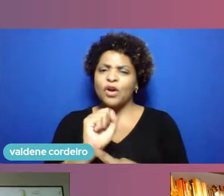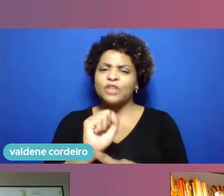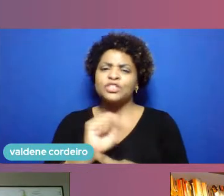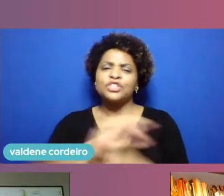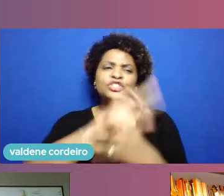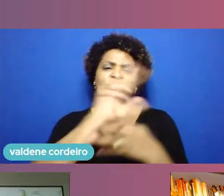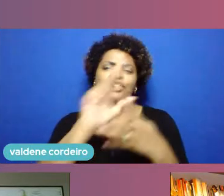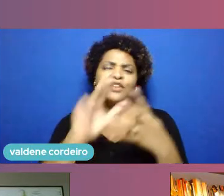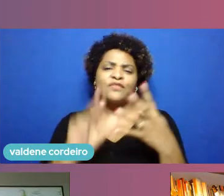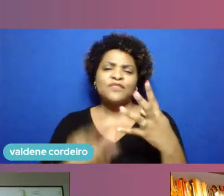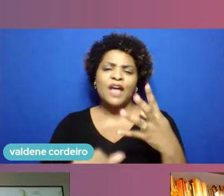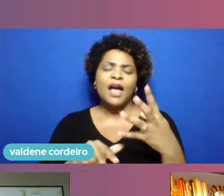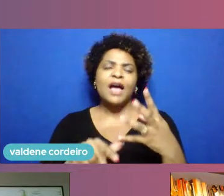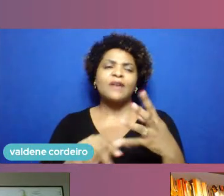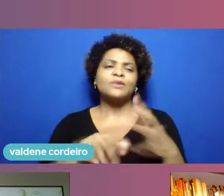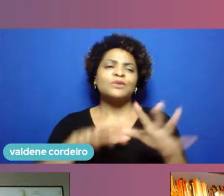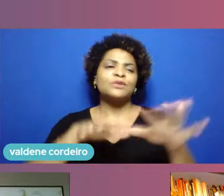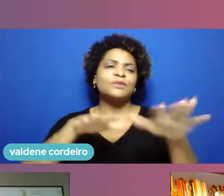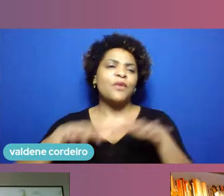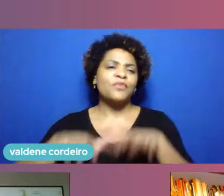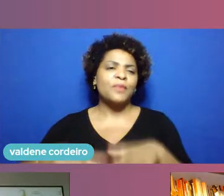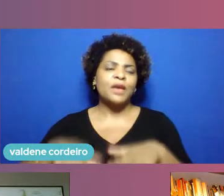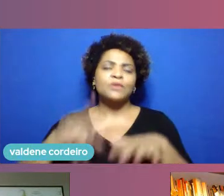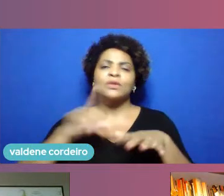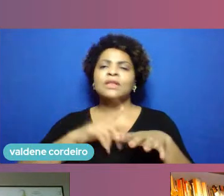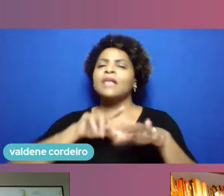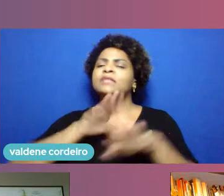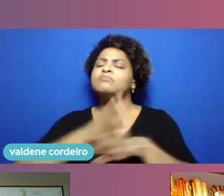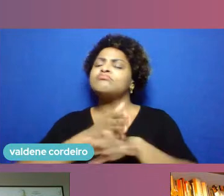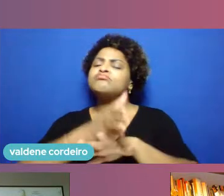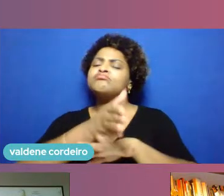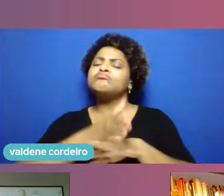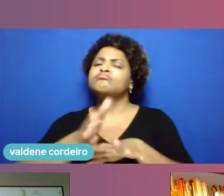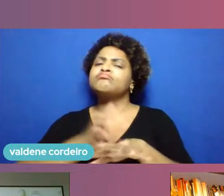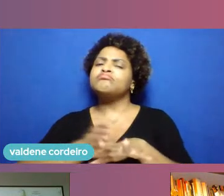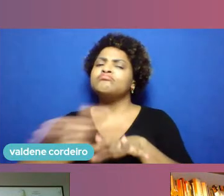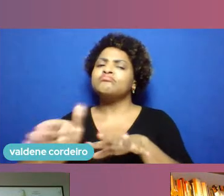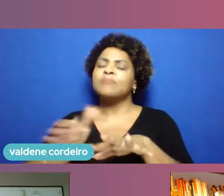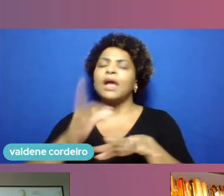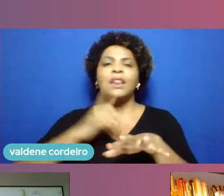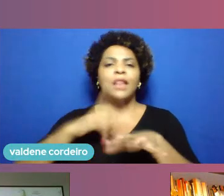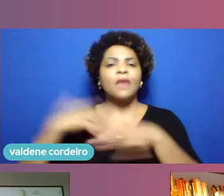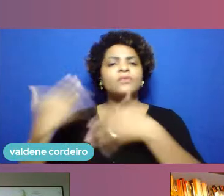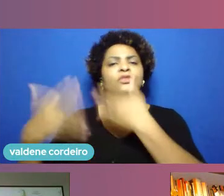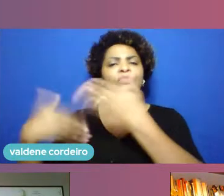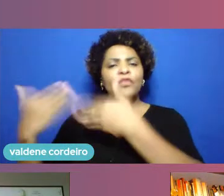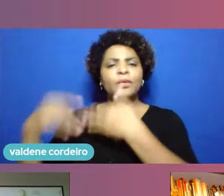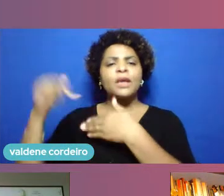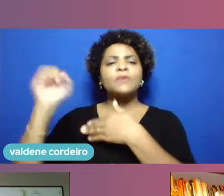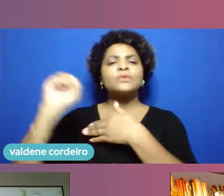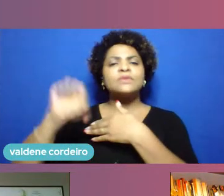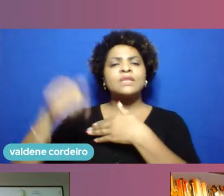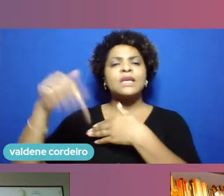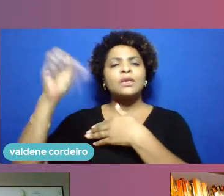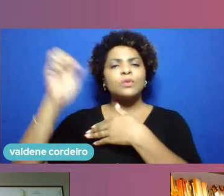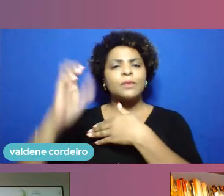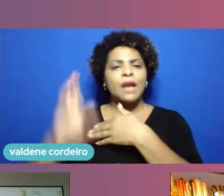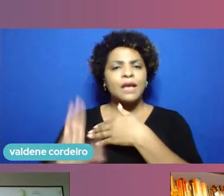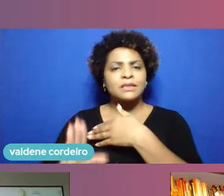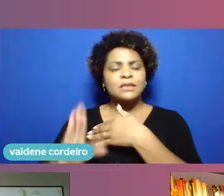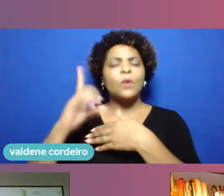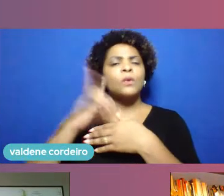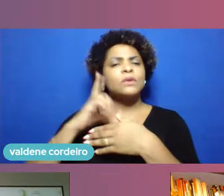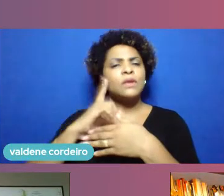do que o movimento edtechs, de diferentes segmentos. A gente teve um crescimento aqui no Brasil e vem tendo de forma consecutiva